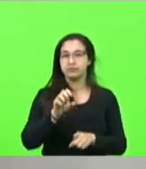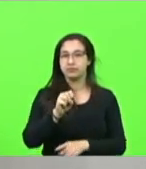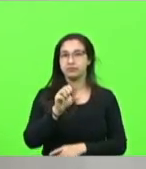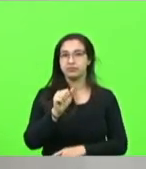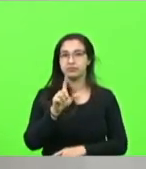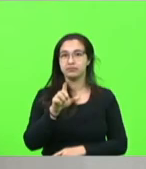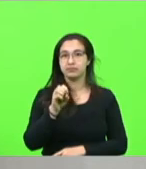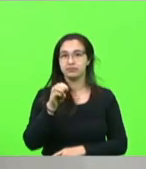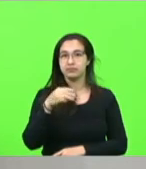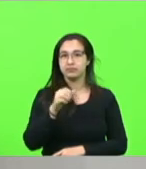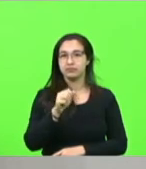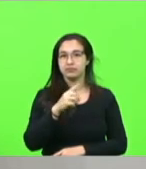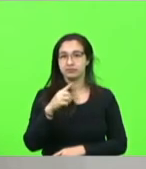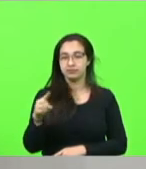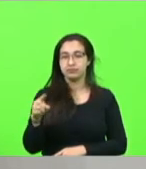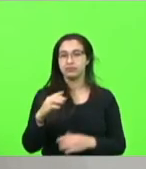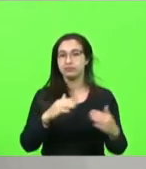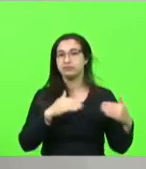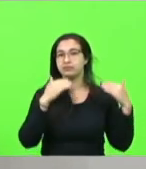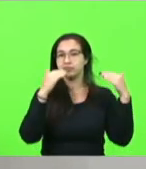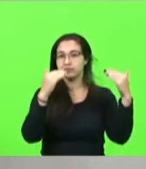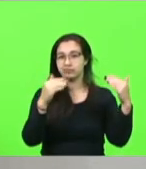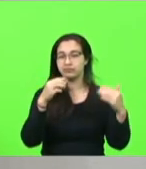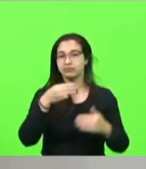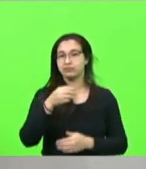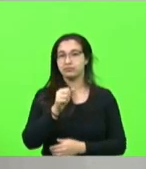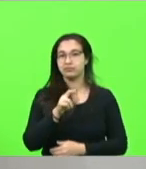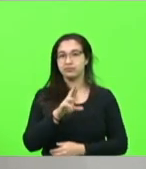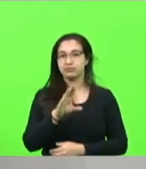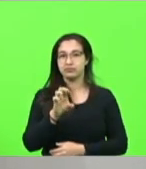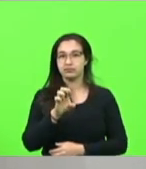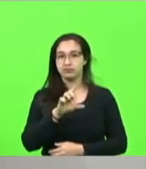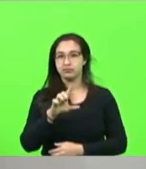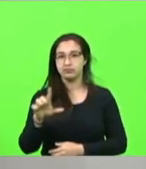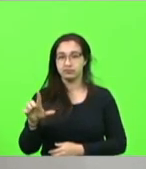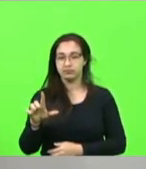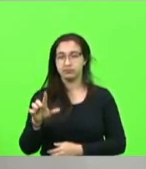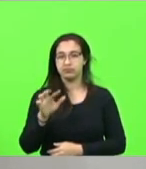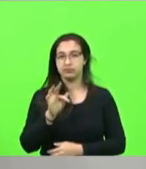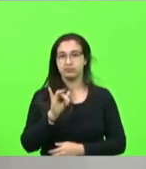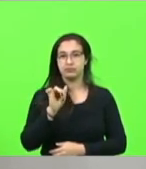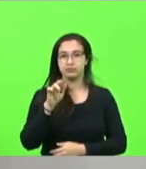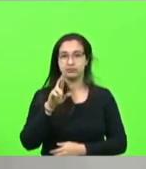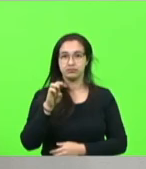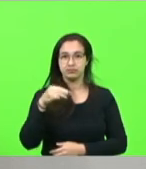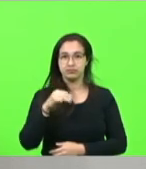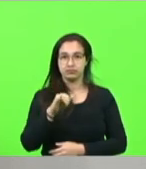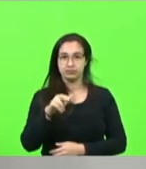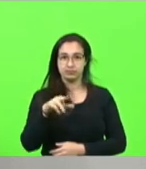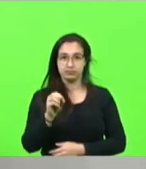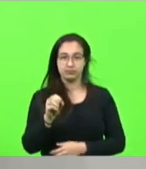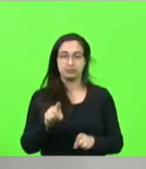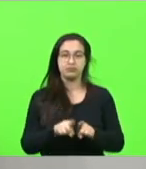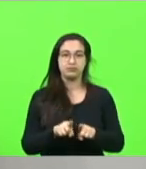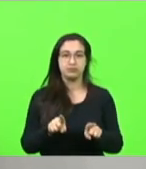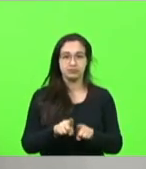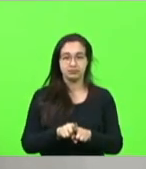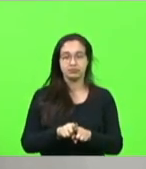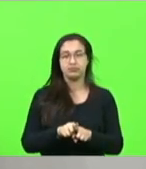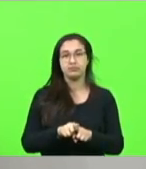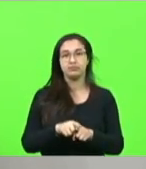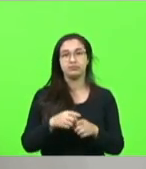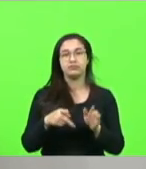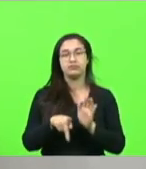o nosso superintendente, Marcelo, Firmino Vaz, o nosso assessor jurídico,